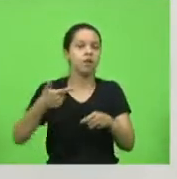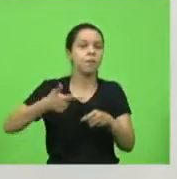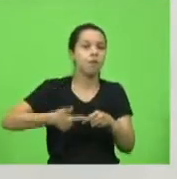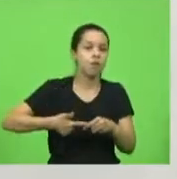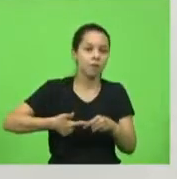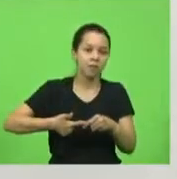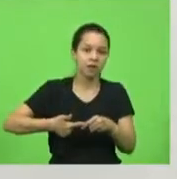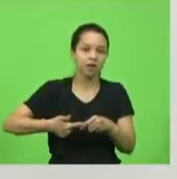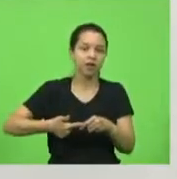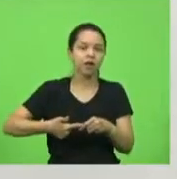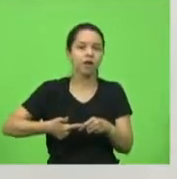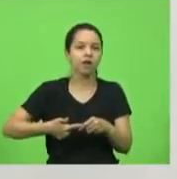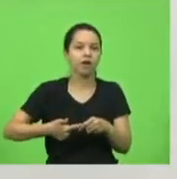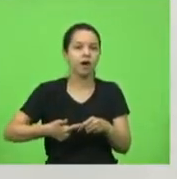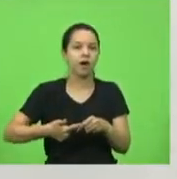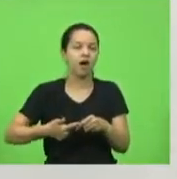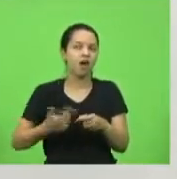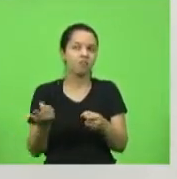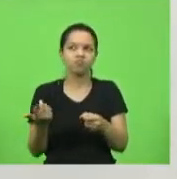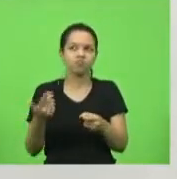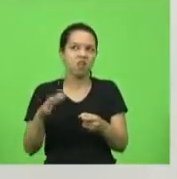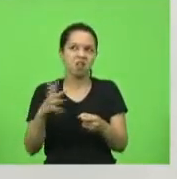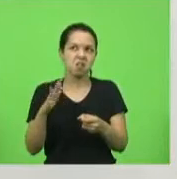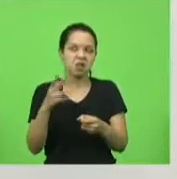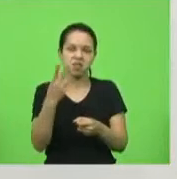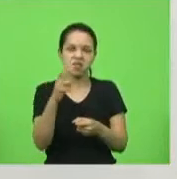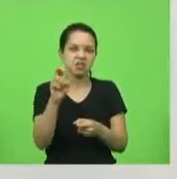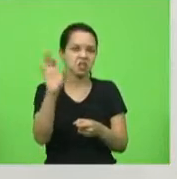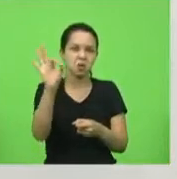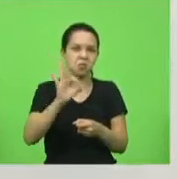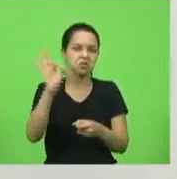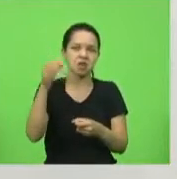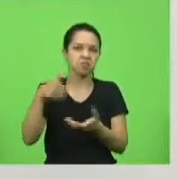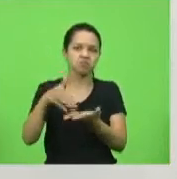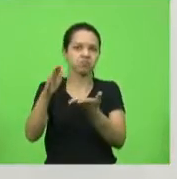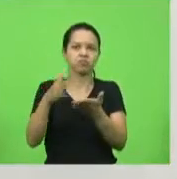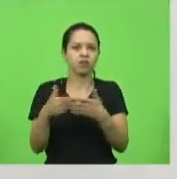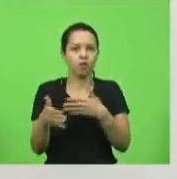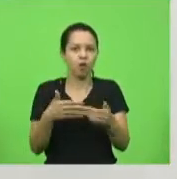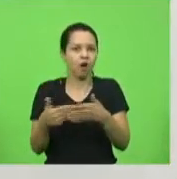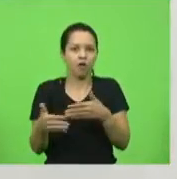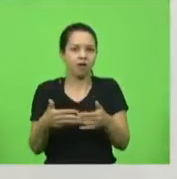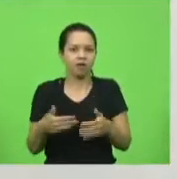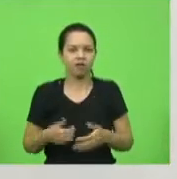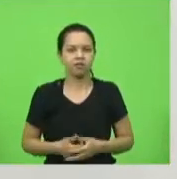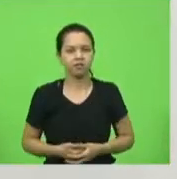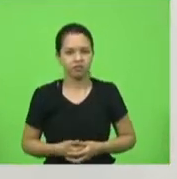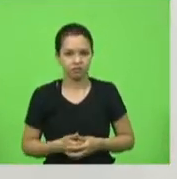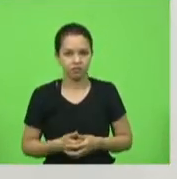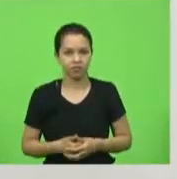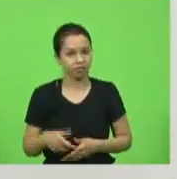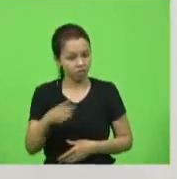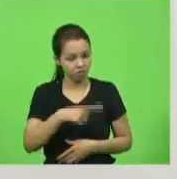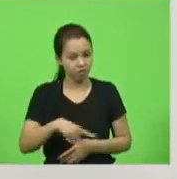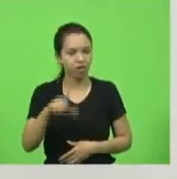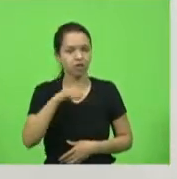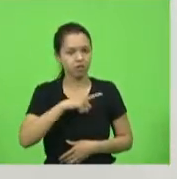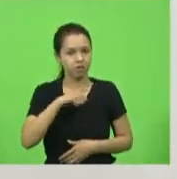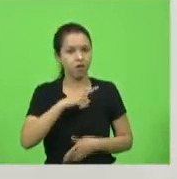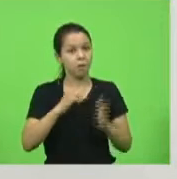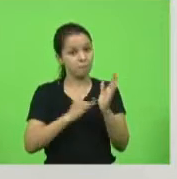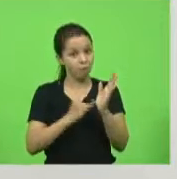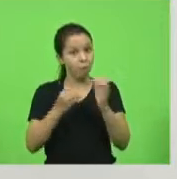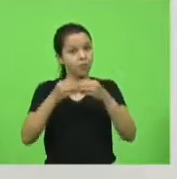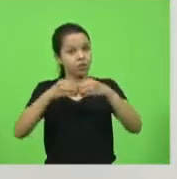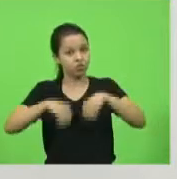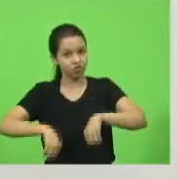e cobram um 25%. Então nós temos aí os impostos que ferram o cidadão.